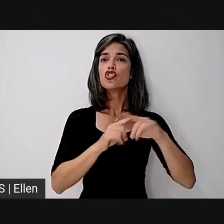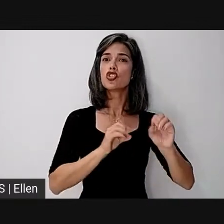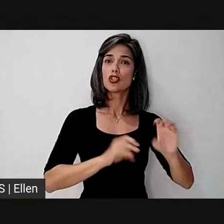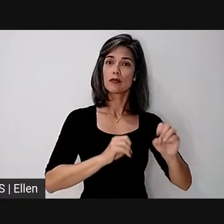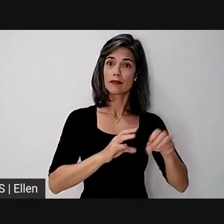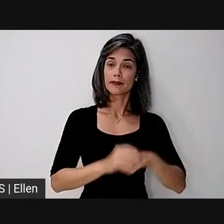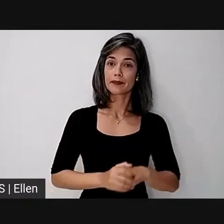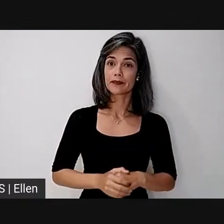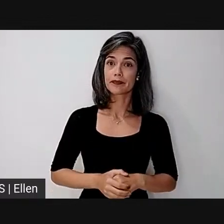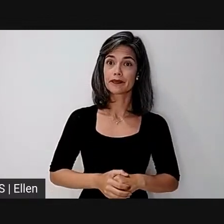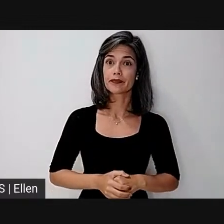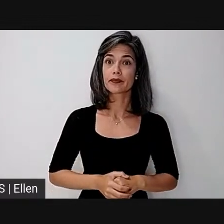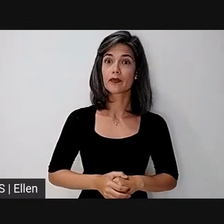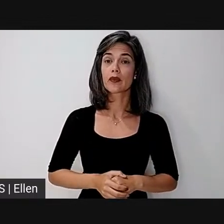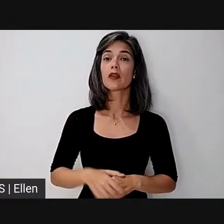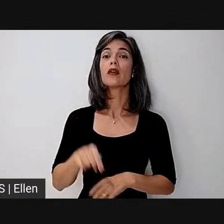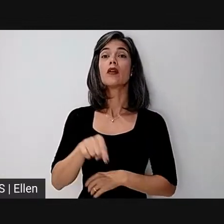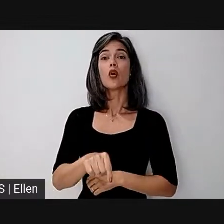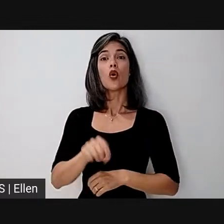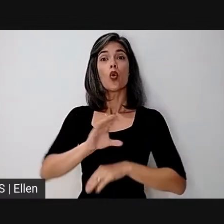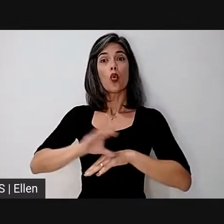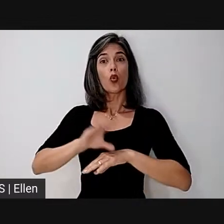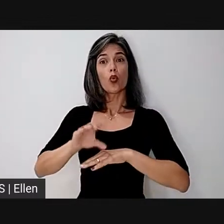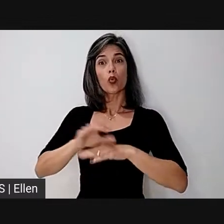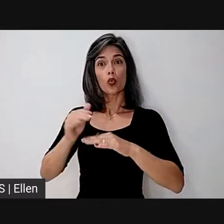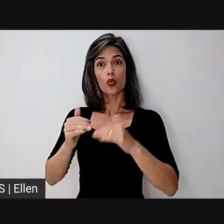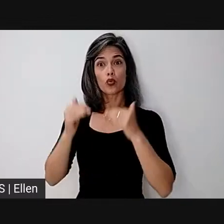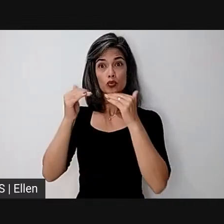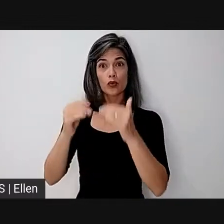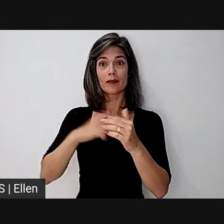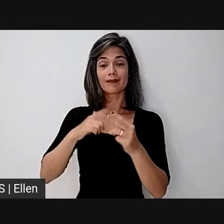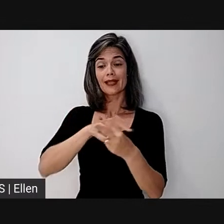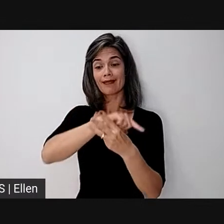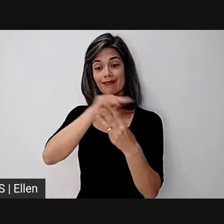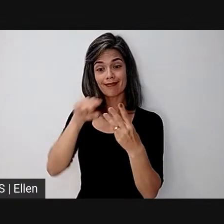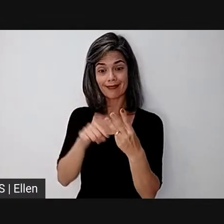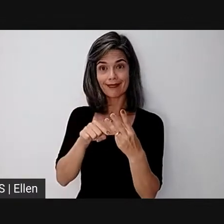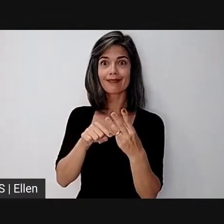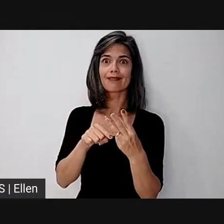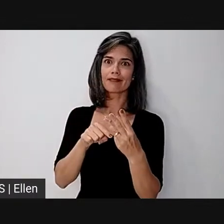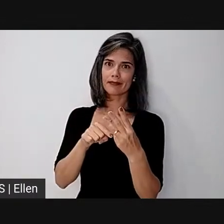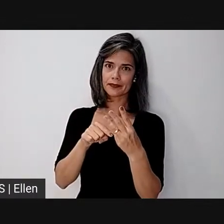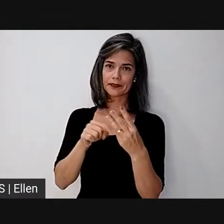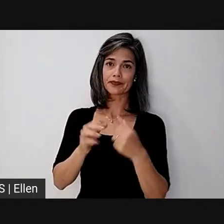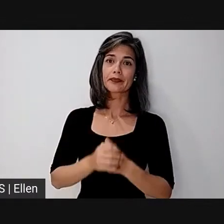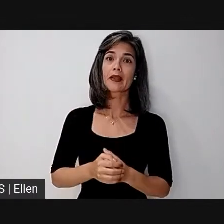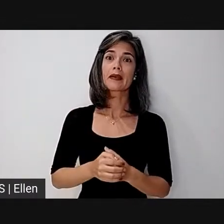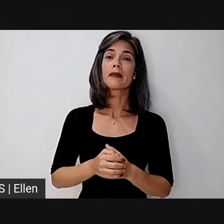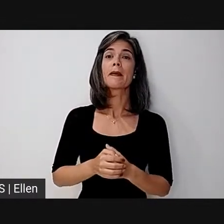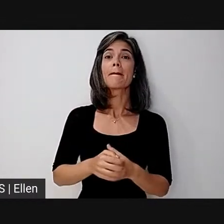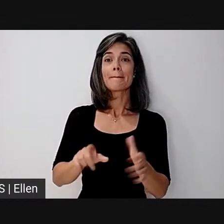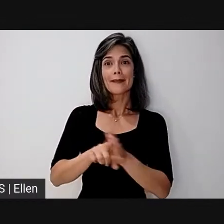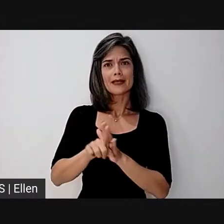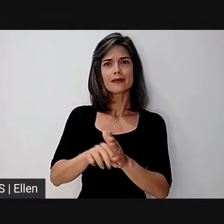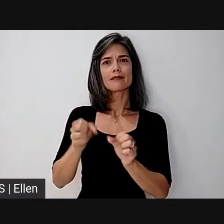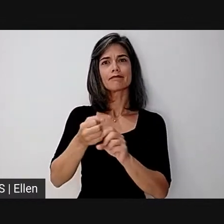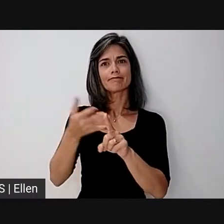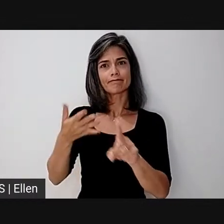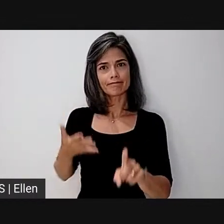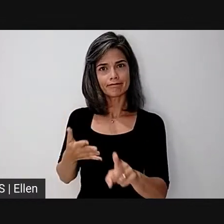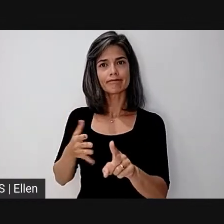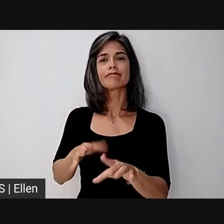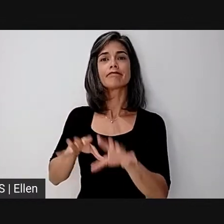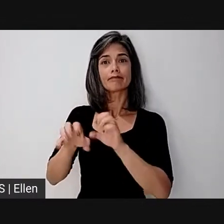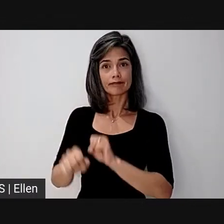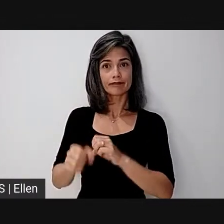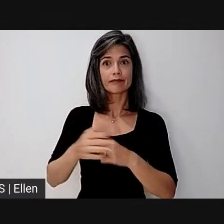constituída por três pilares no ensino, pesquisa e extensão, nota-se a importância de se diferenciar a